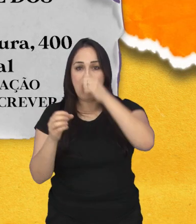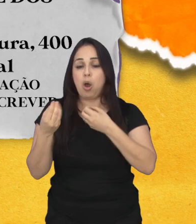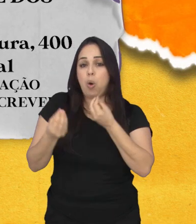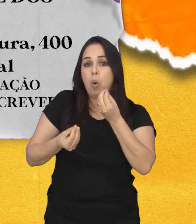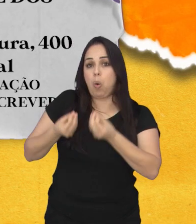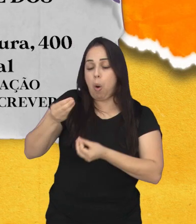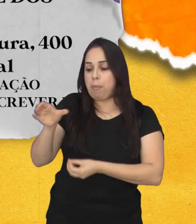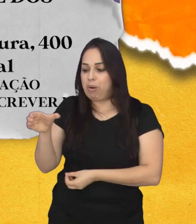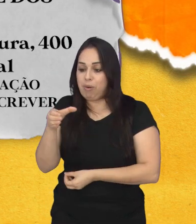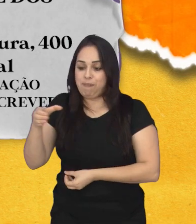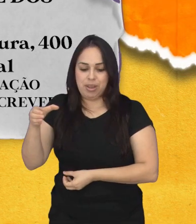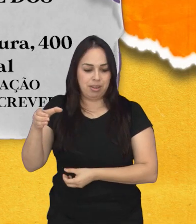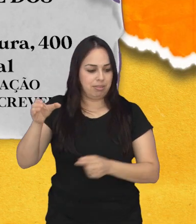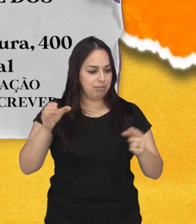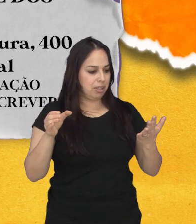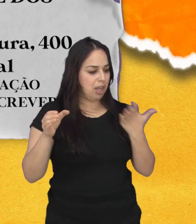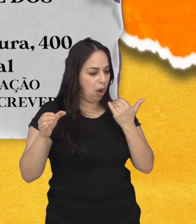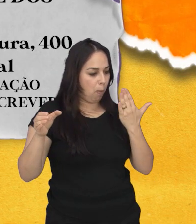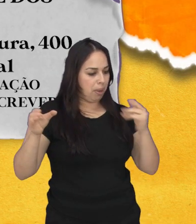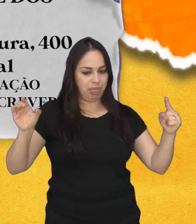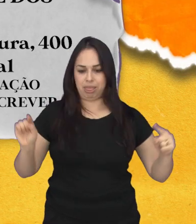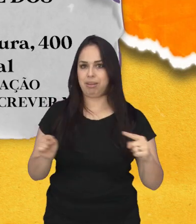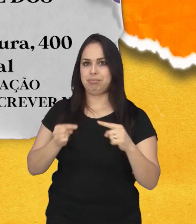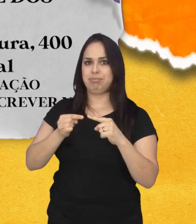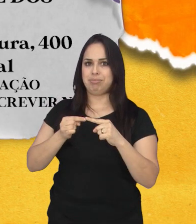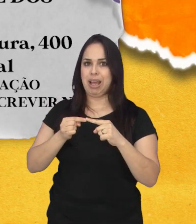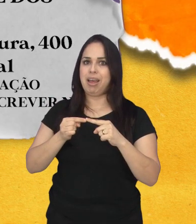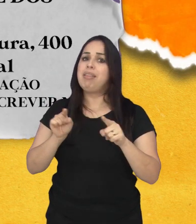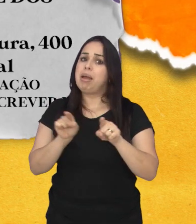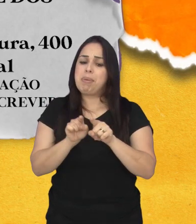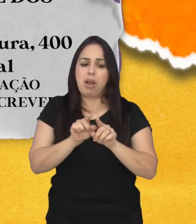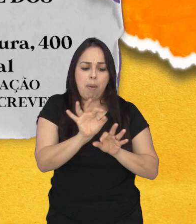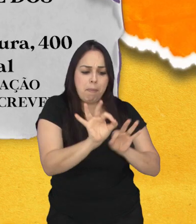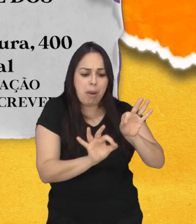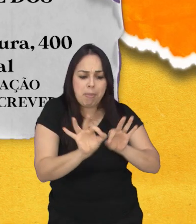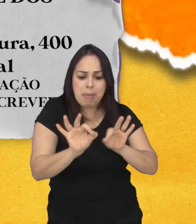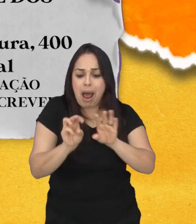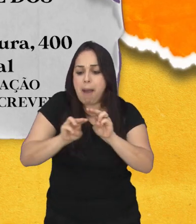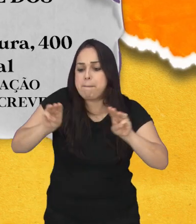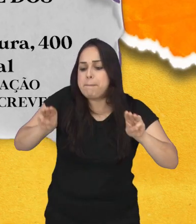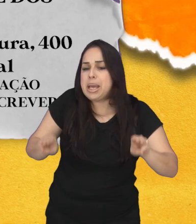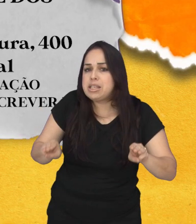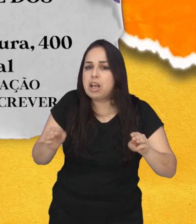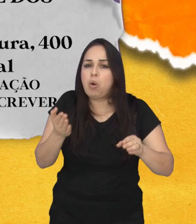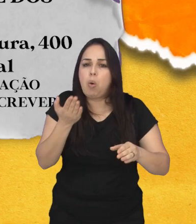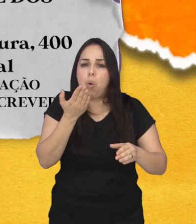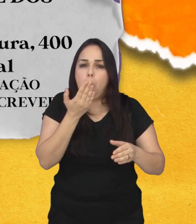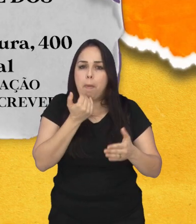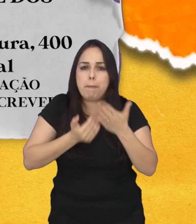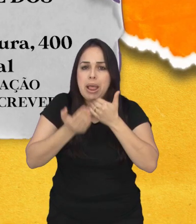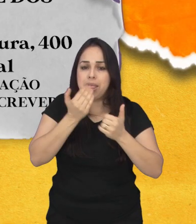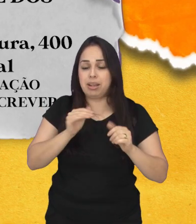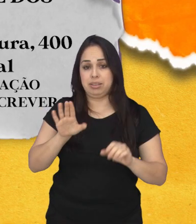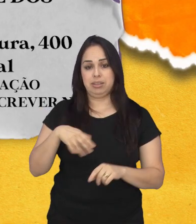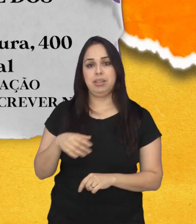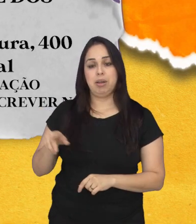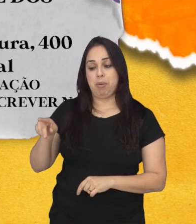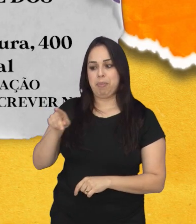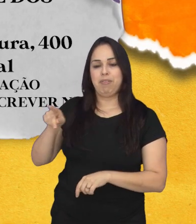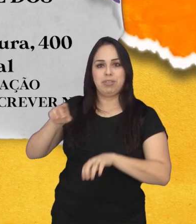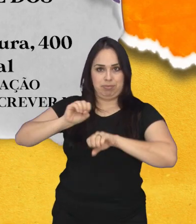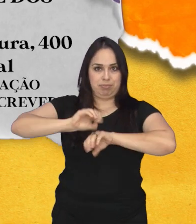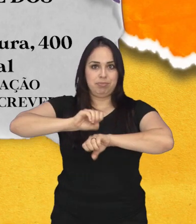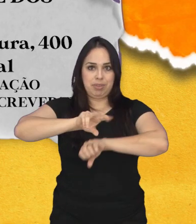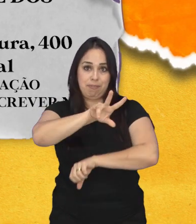harmonizações de vinho com a comida e também montar as mesas para as festas de final de ano. Tudo ensinado por